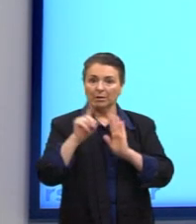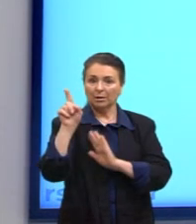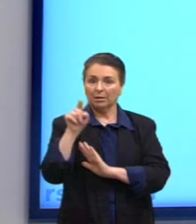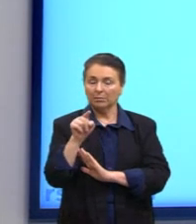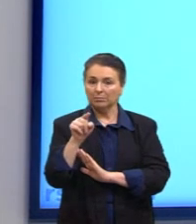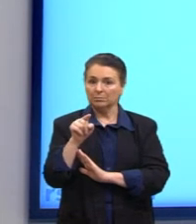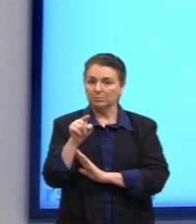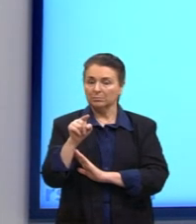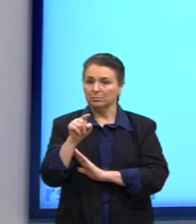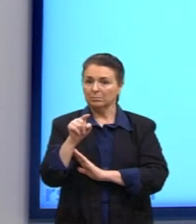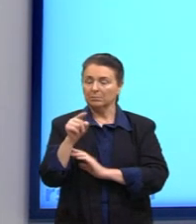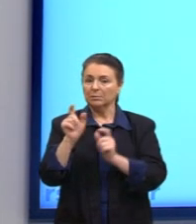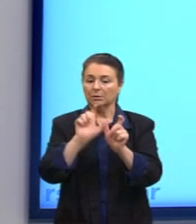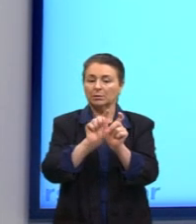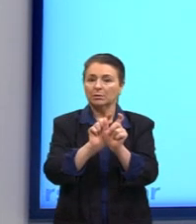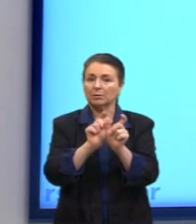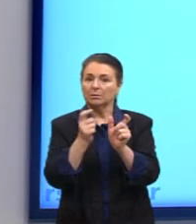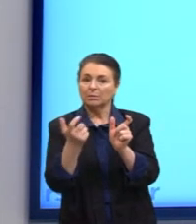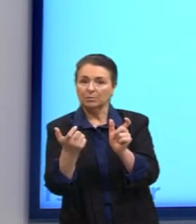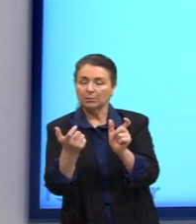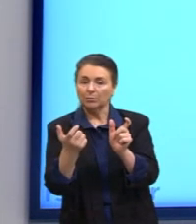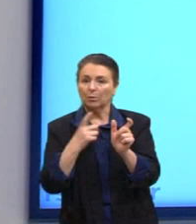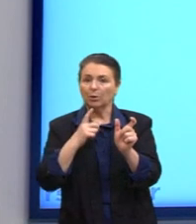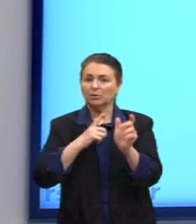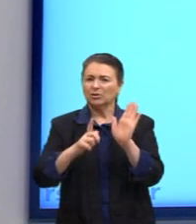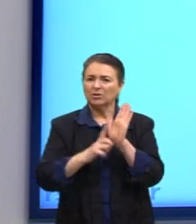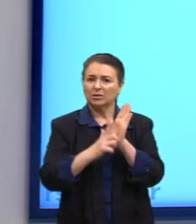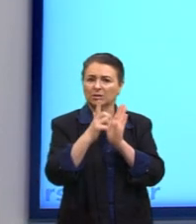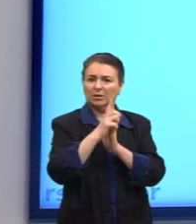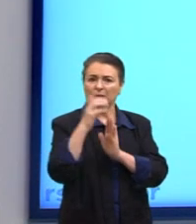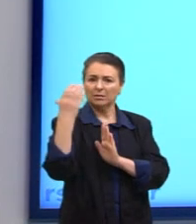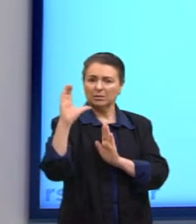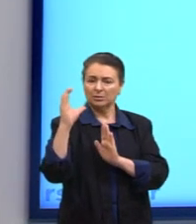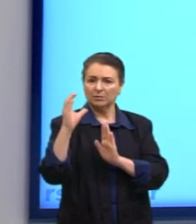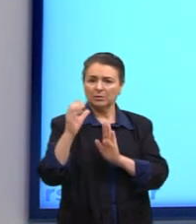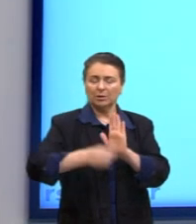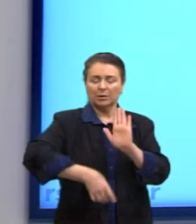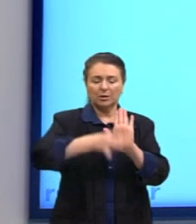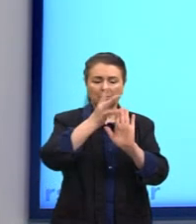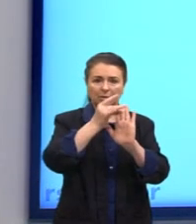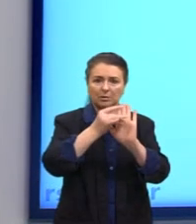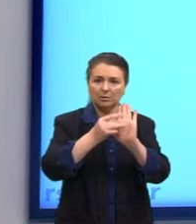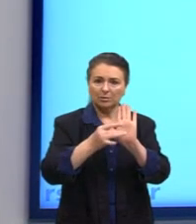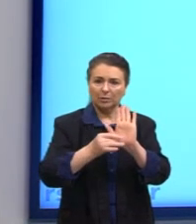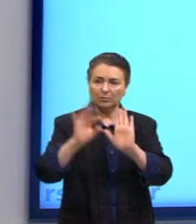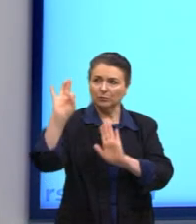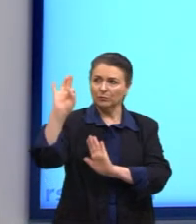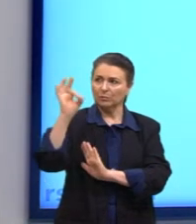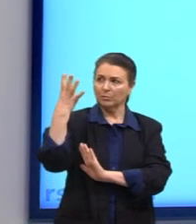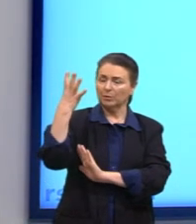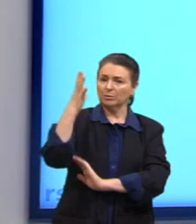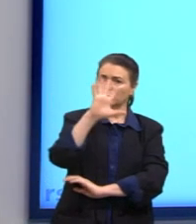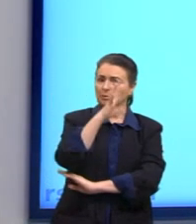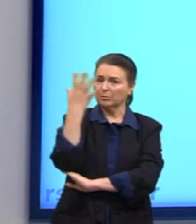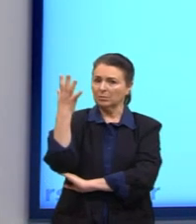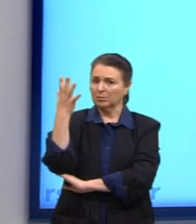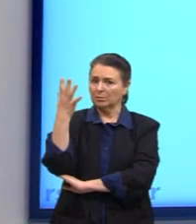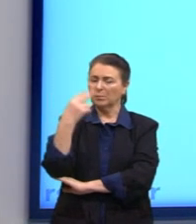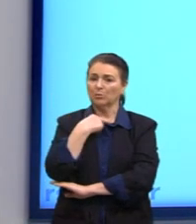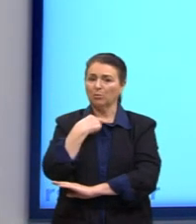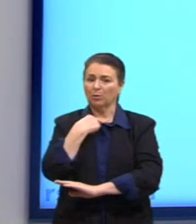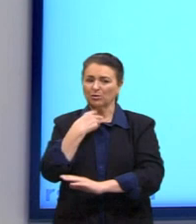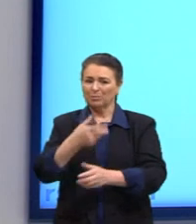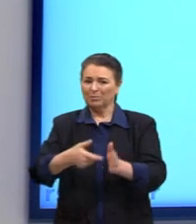sinônimo de lei científica que descreve regularidades de fenômenos naturais, mas não permite fazer previsões sobre eles, não, é uma